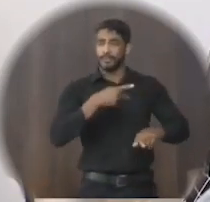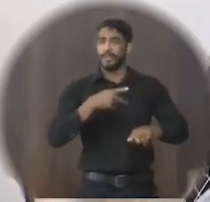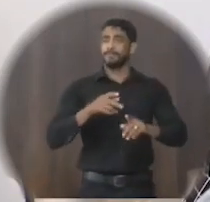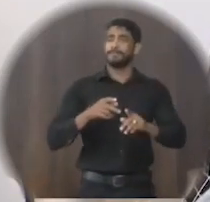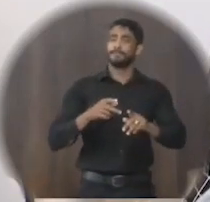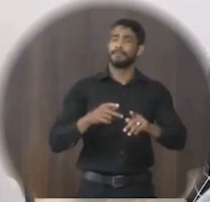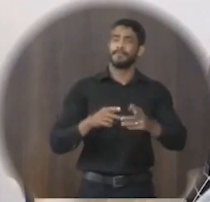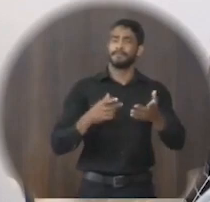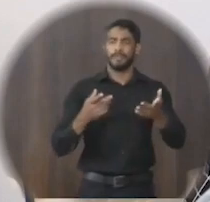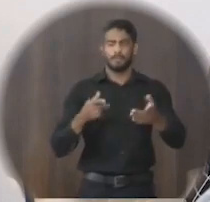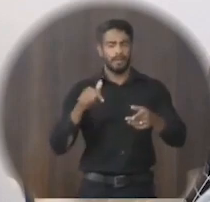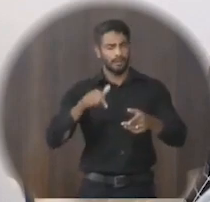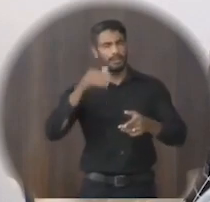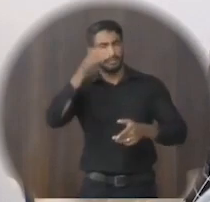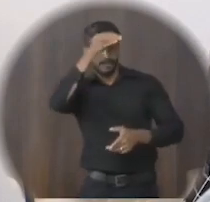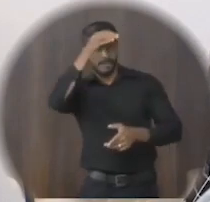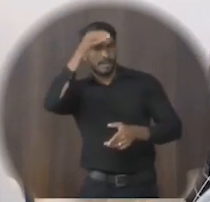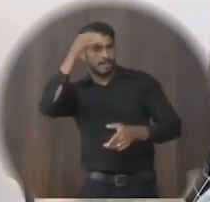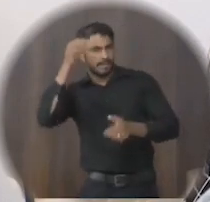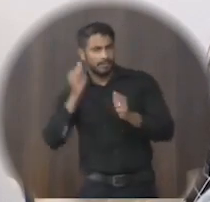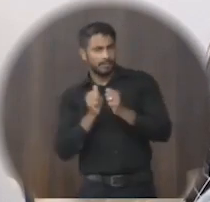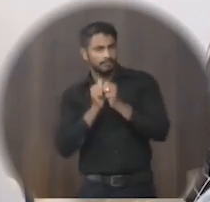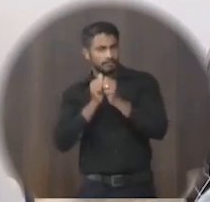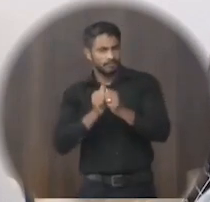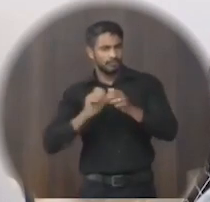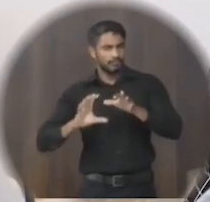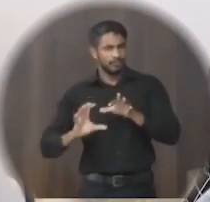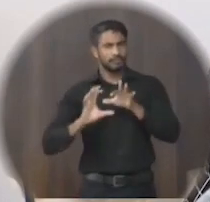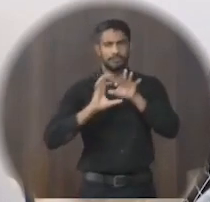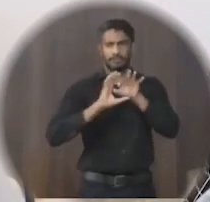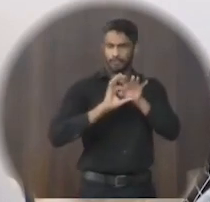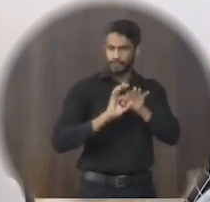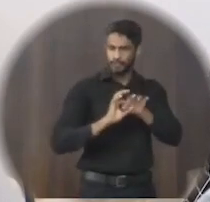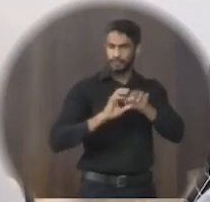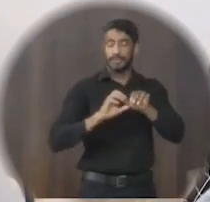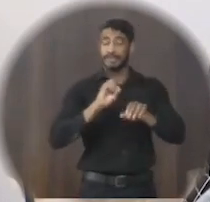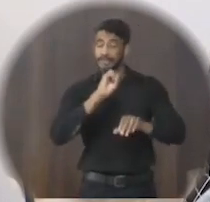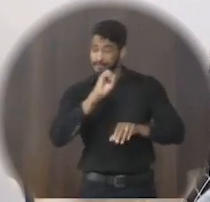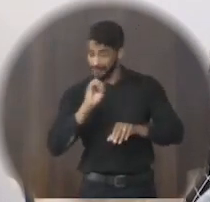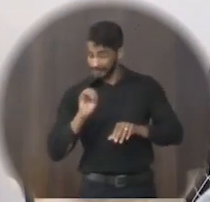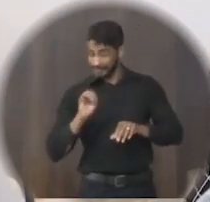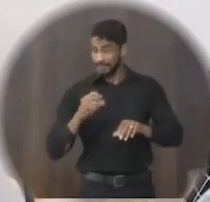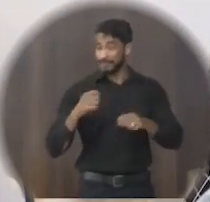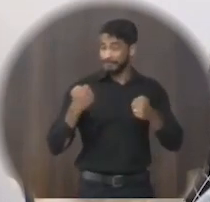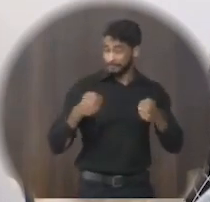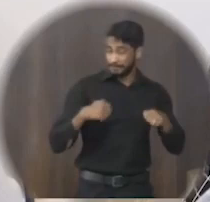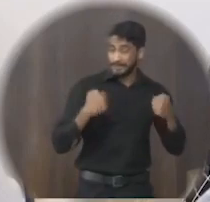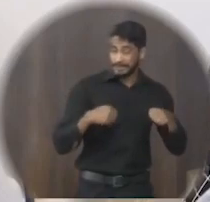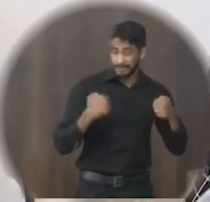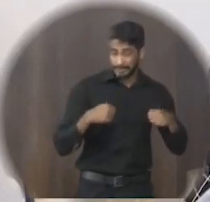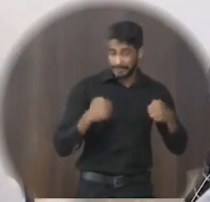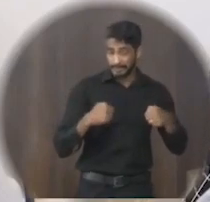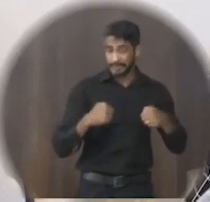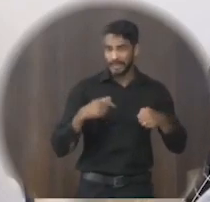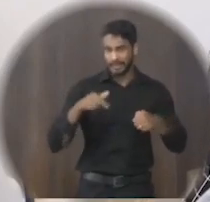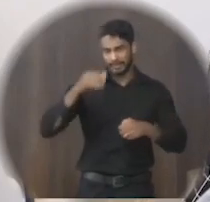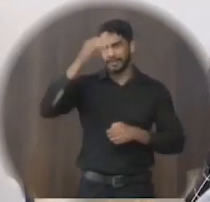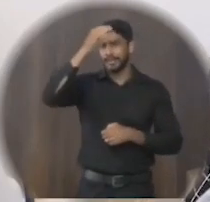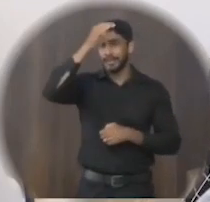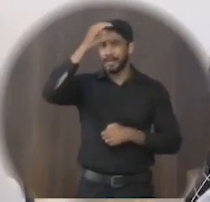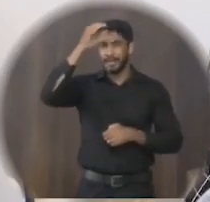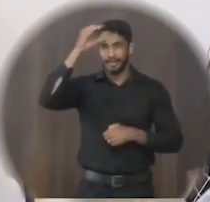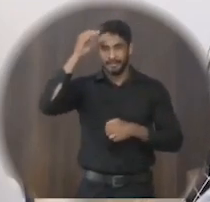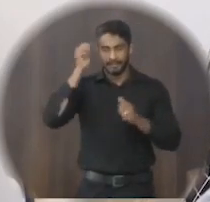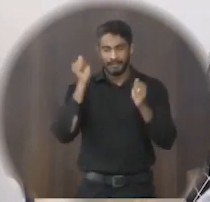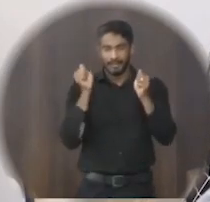seguir de mãos dadas e o que tiver, o que for necessário, essa casa vai estar